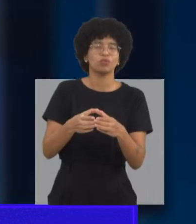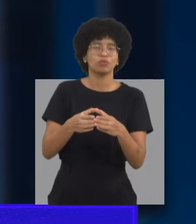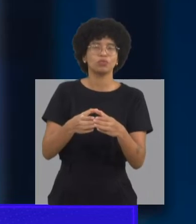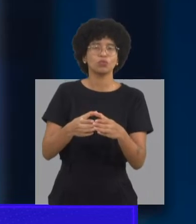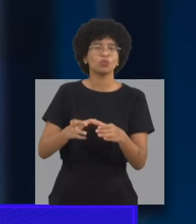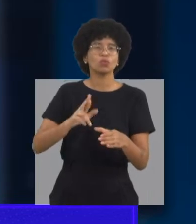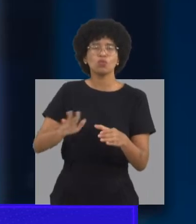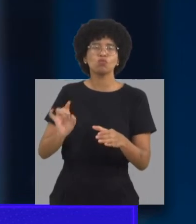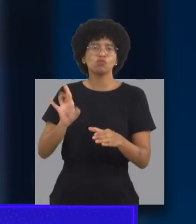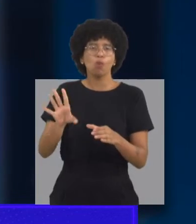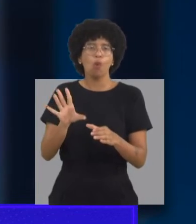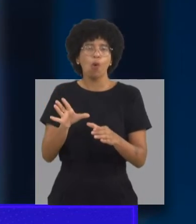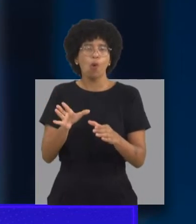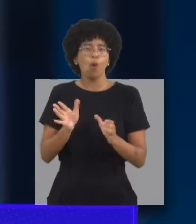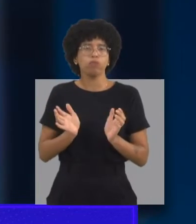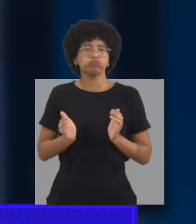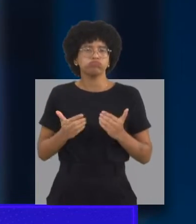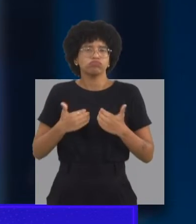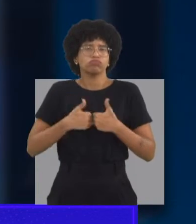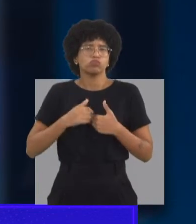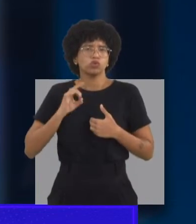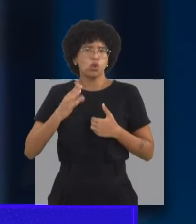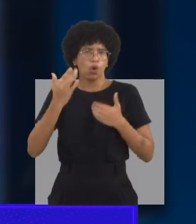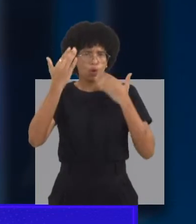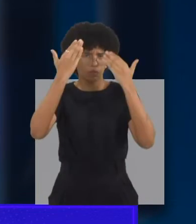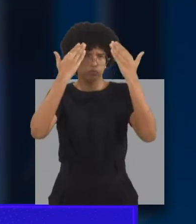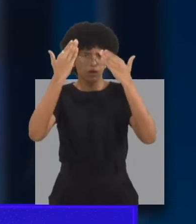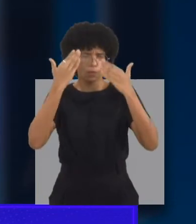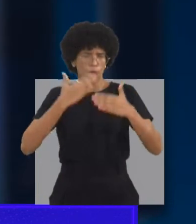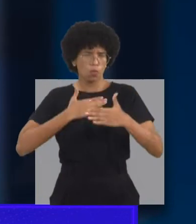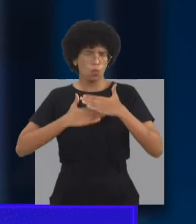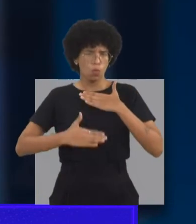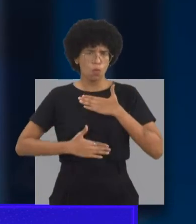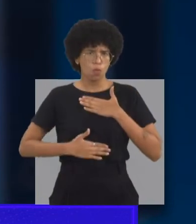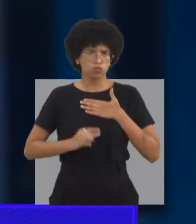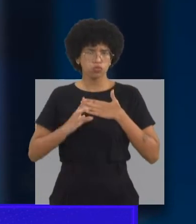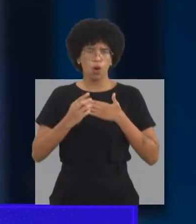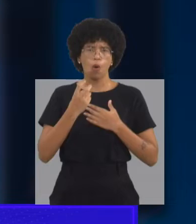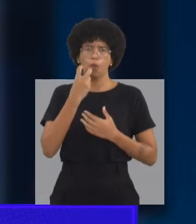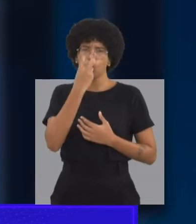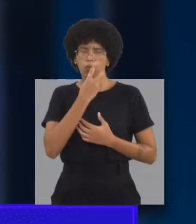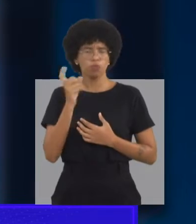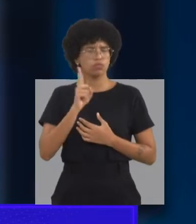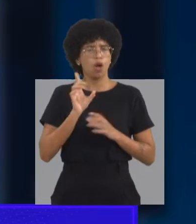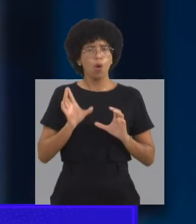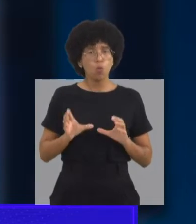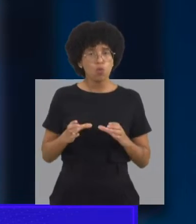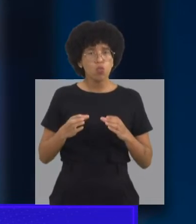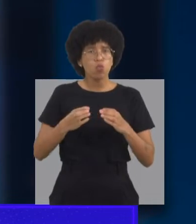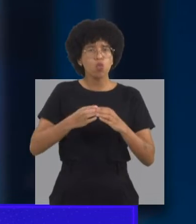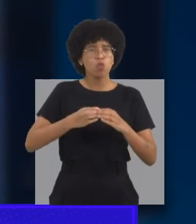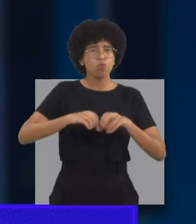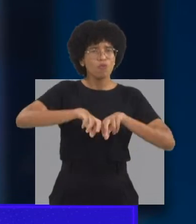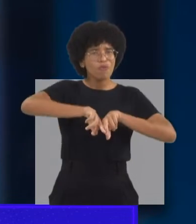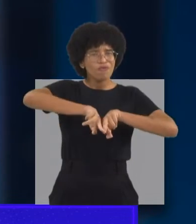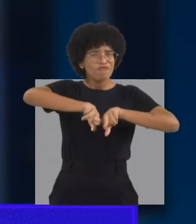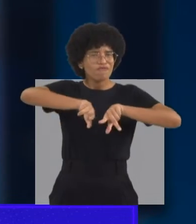AVDs, praxis, tudo isso, o terapeuta ocupacional dentro da sua abordagem vai ter